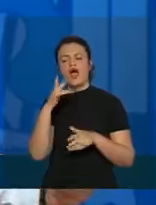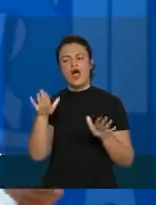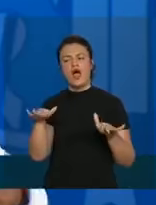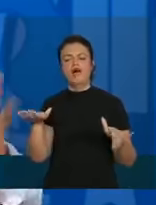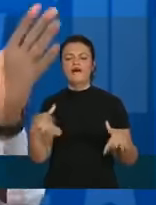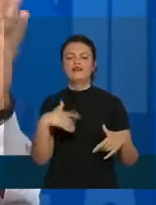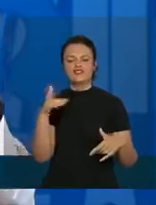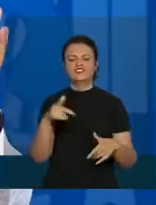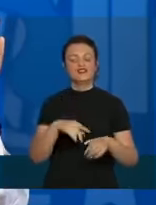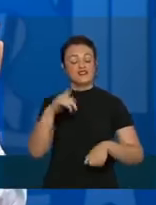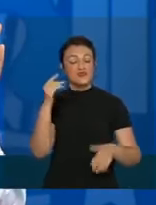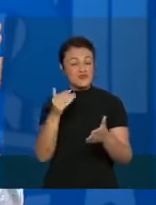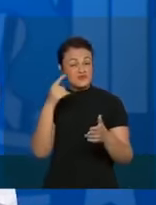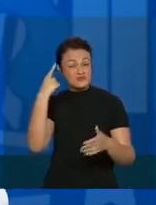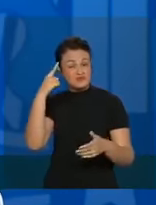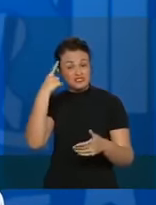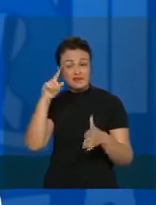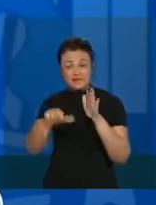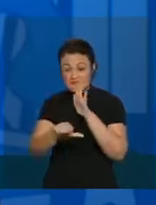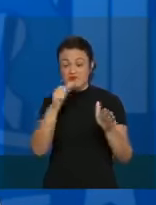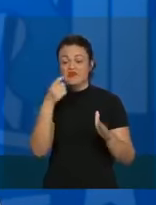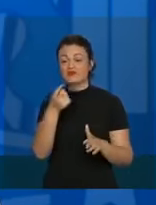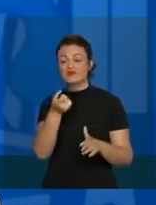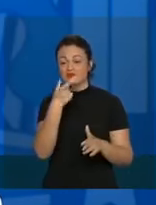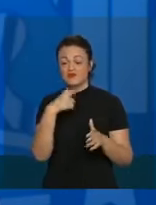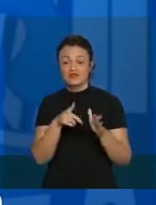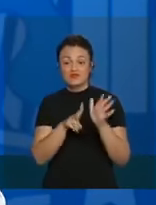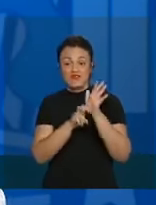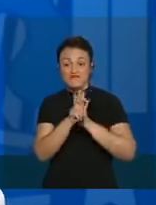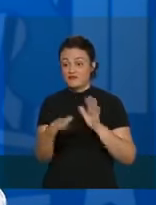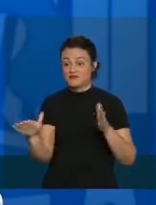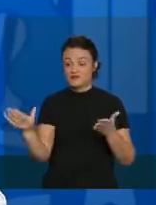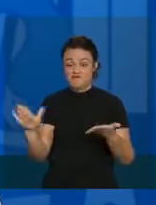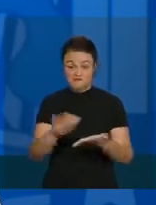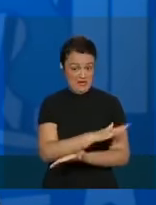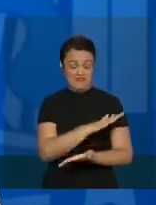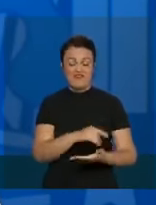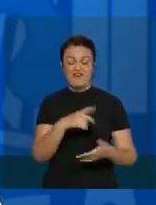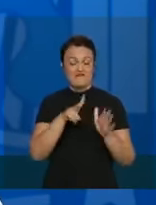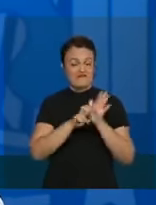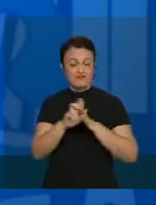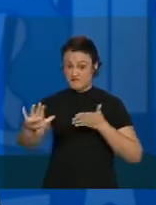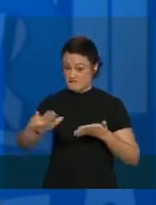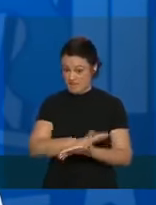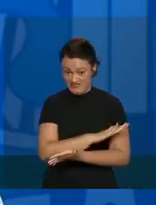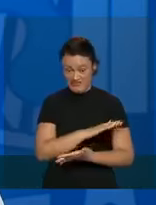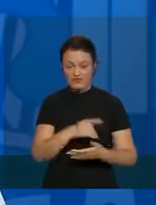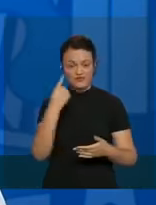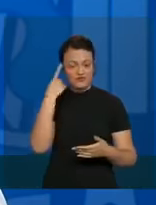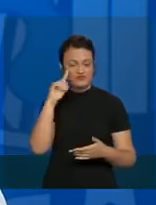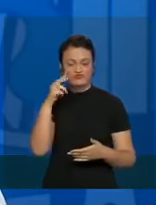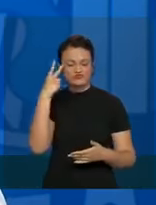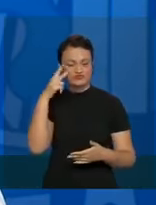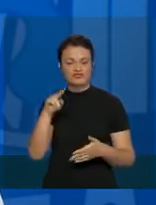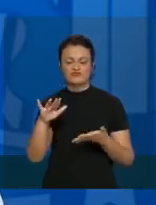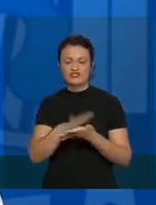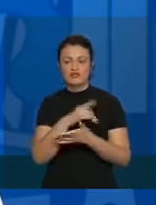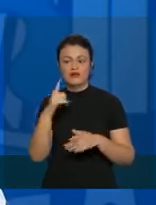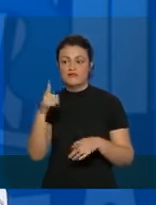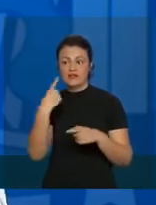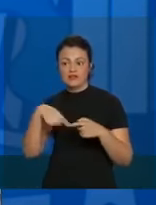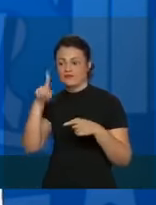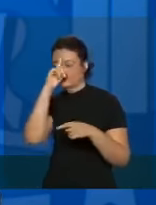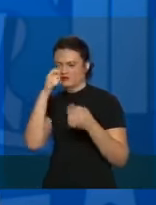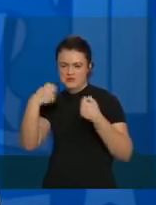dar logo no primeiro dia da doença, porque se ele mata o vírus, a minha ideia é que matar esse vírus no primeiro dia, segundo dia, para ele nem ir para o